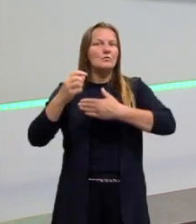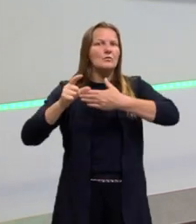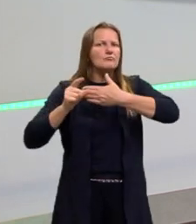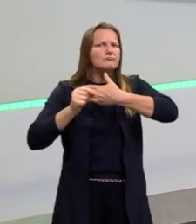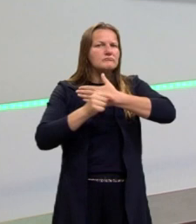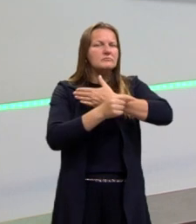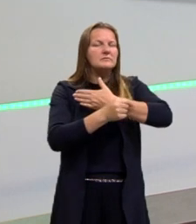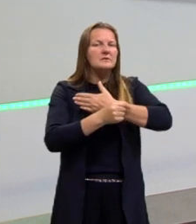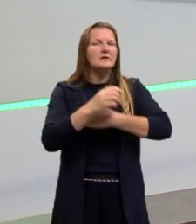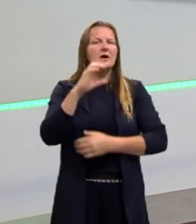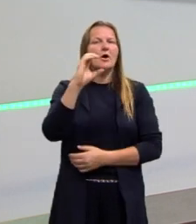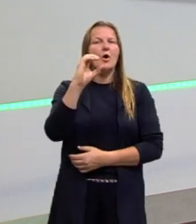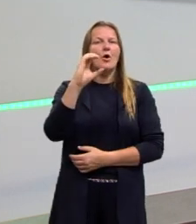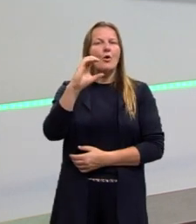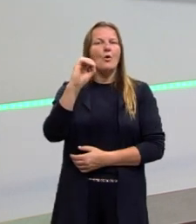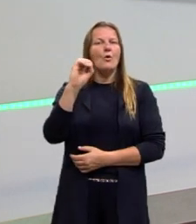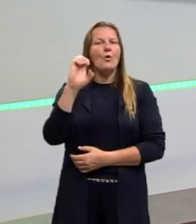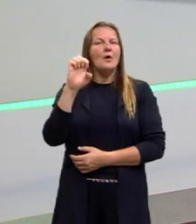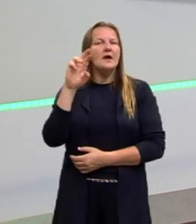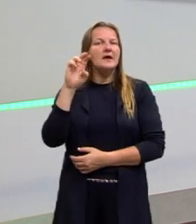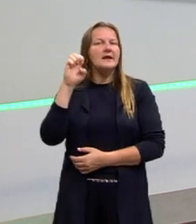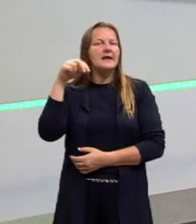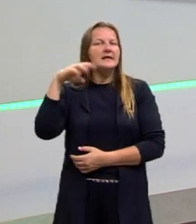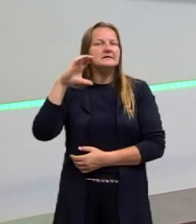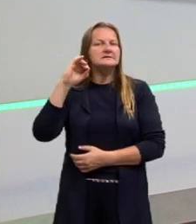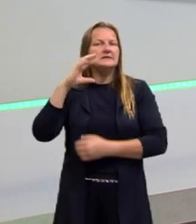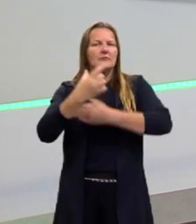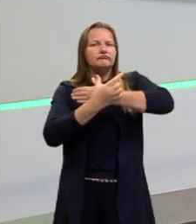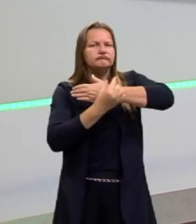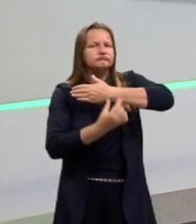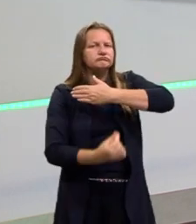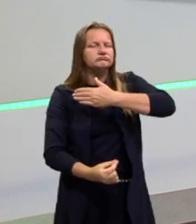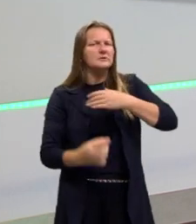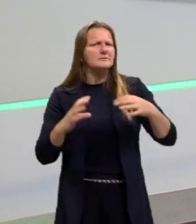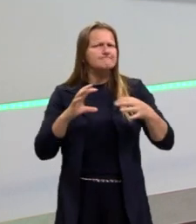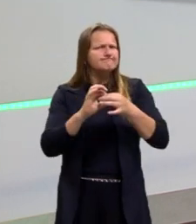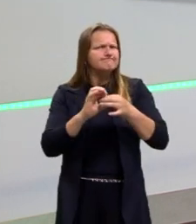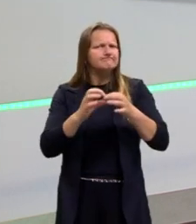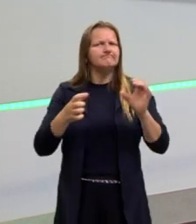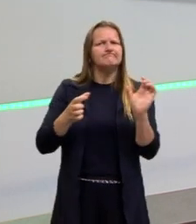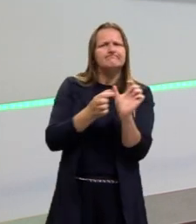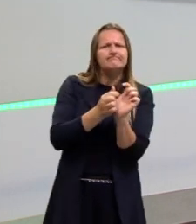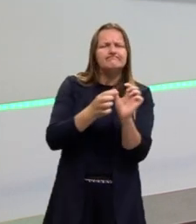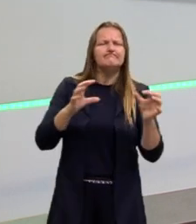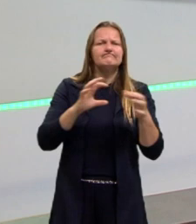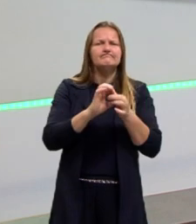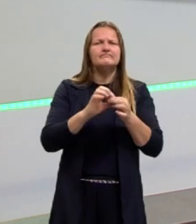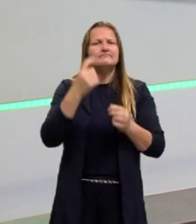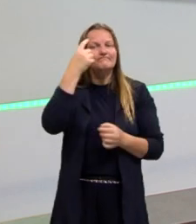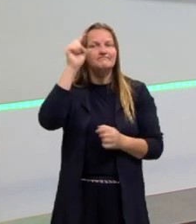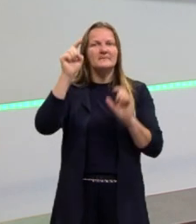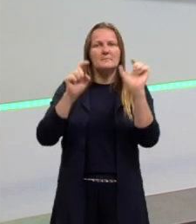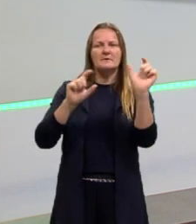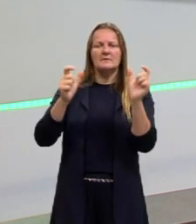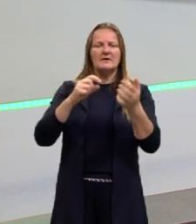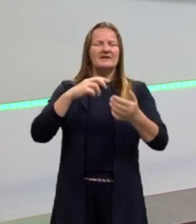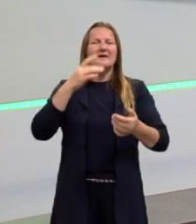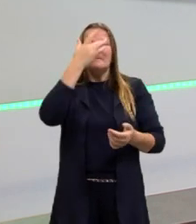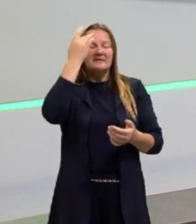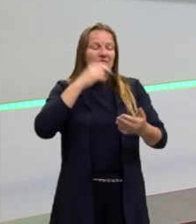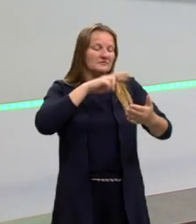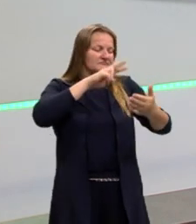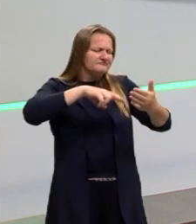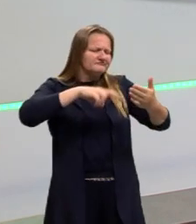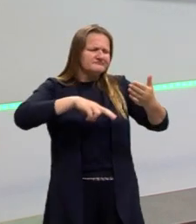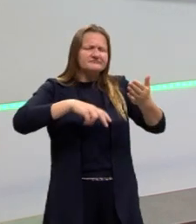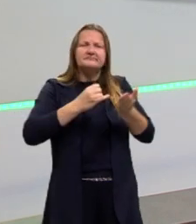que precisa ter cada um desses itens bem construídos e interligados entre si, aí o teu leitor vai olhar para aquela introdução